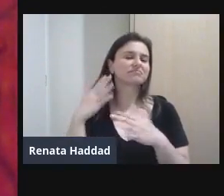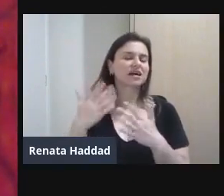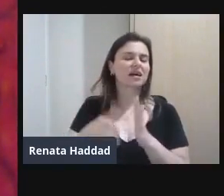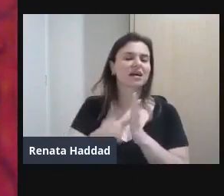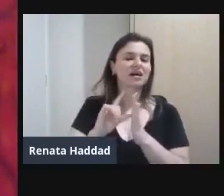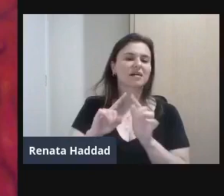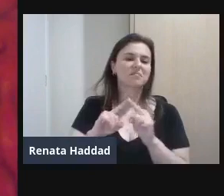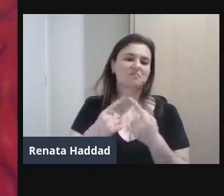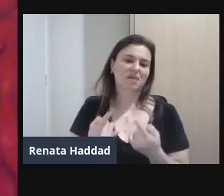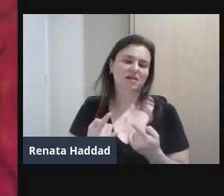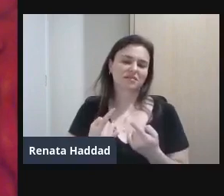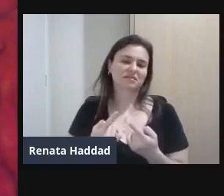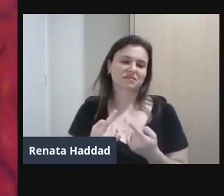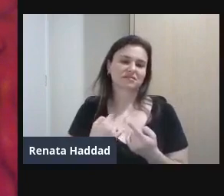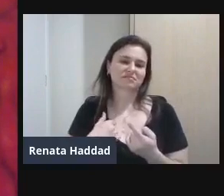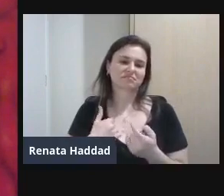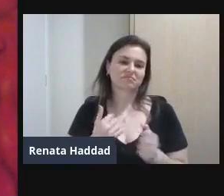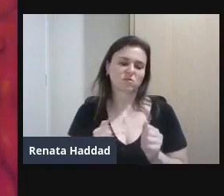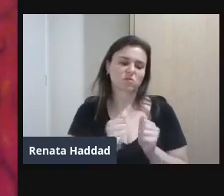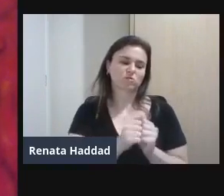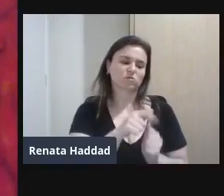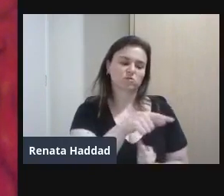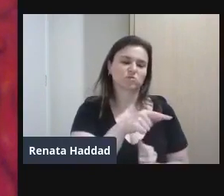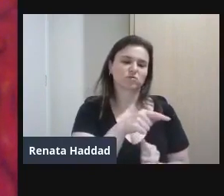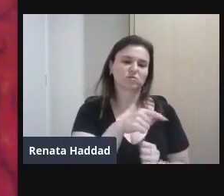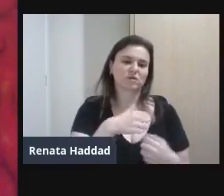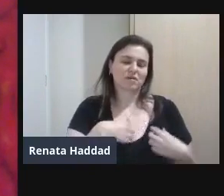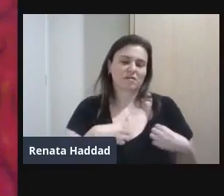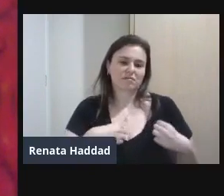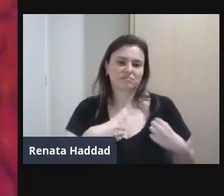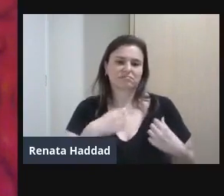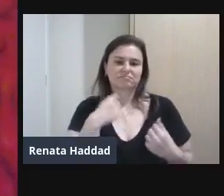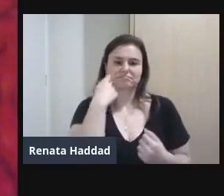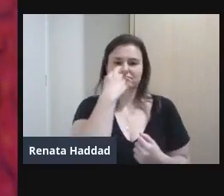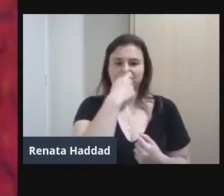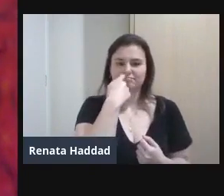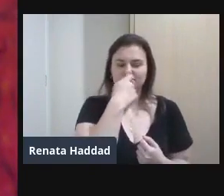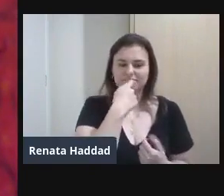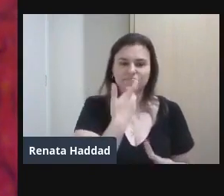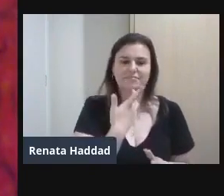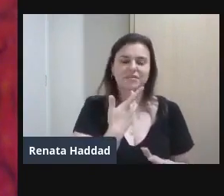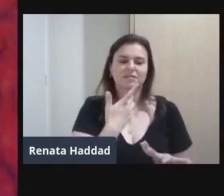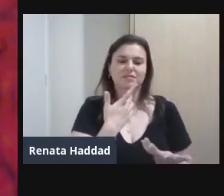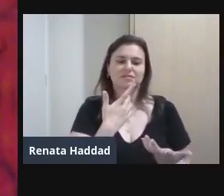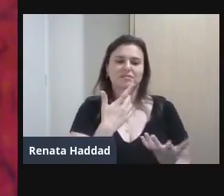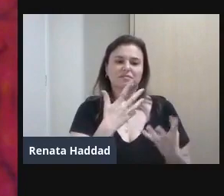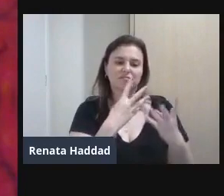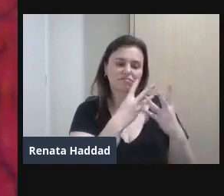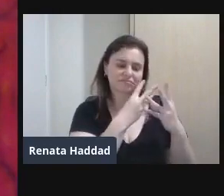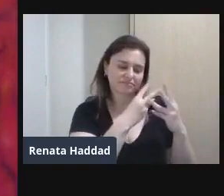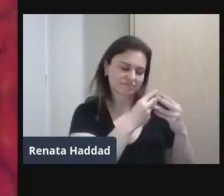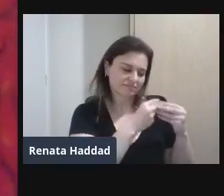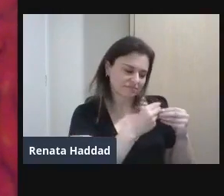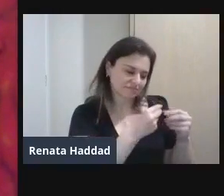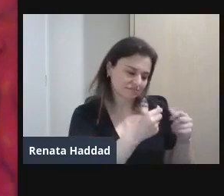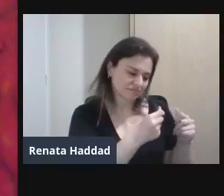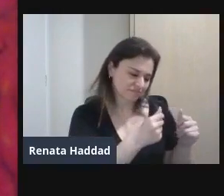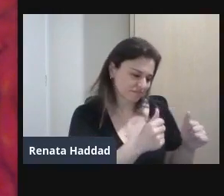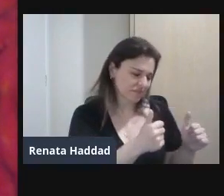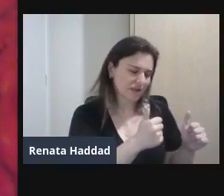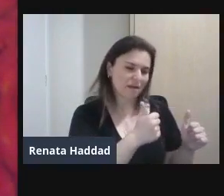ao lado Do tecido Batom Desbotando Sobre a cômoda